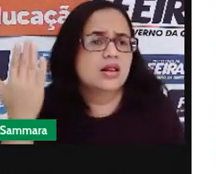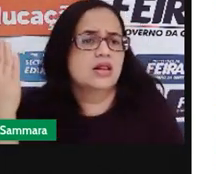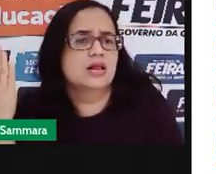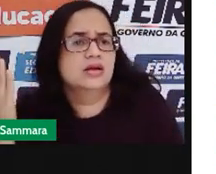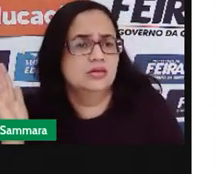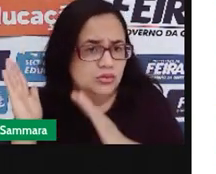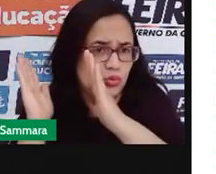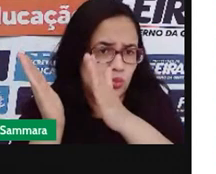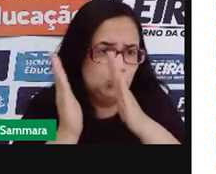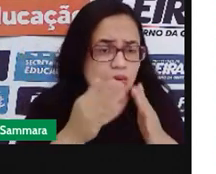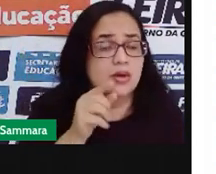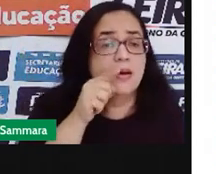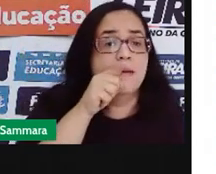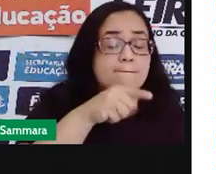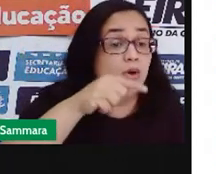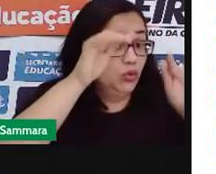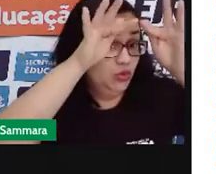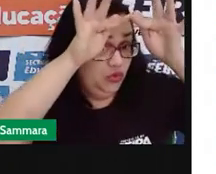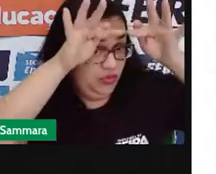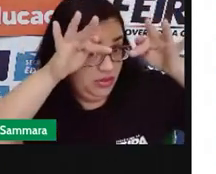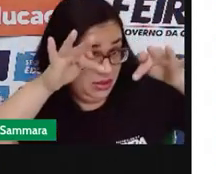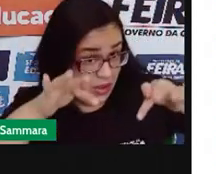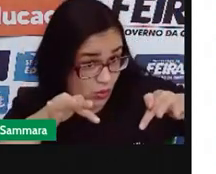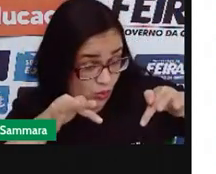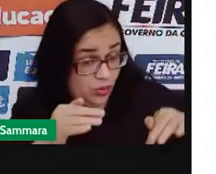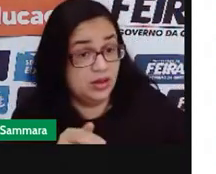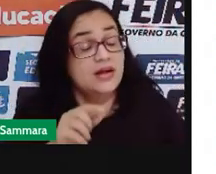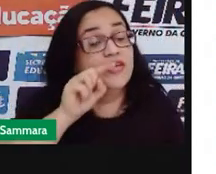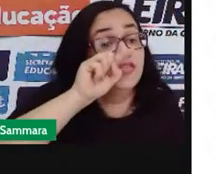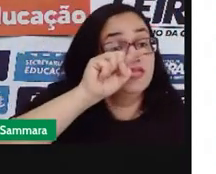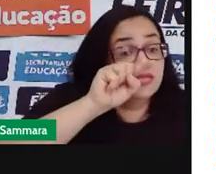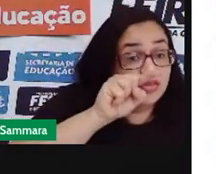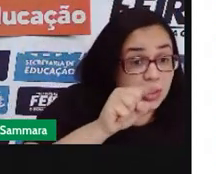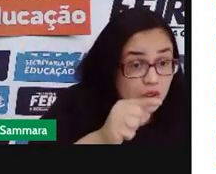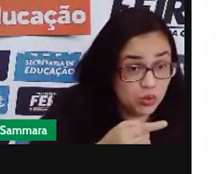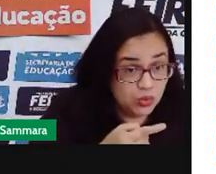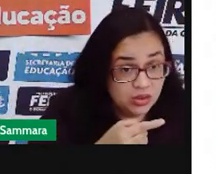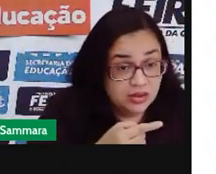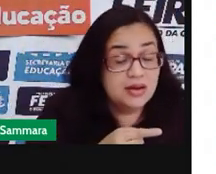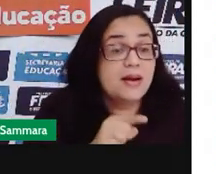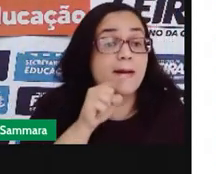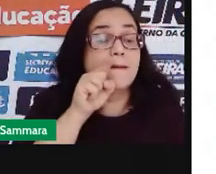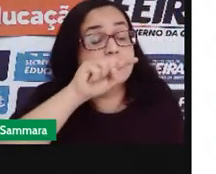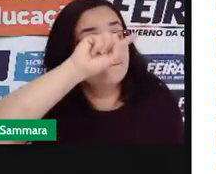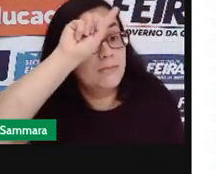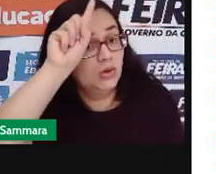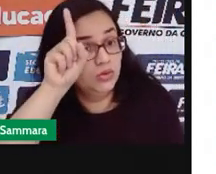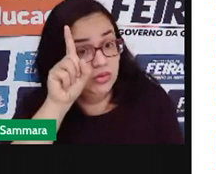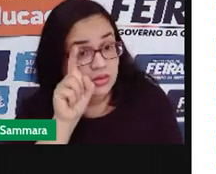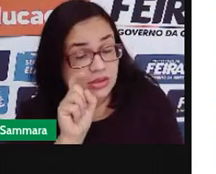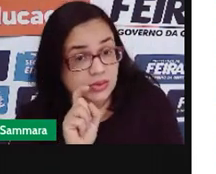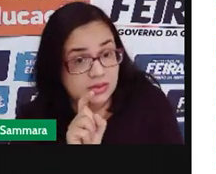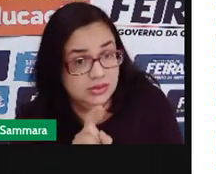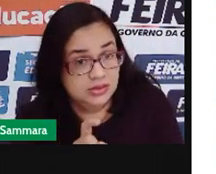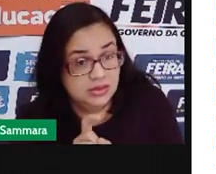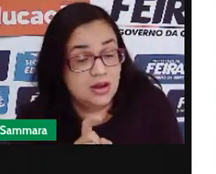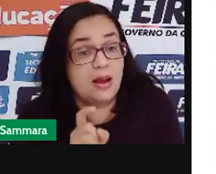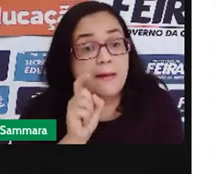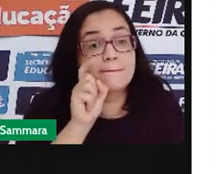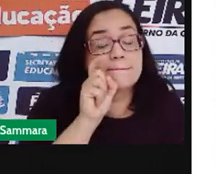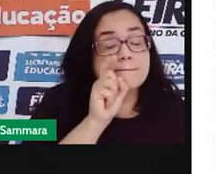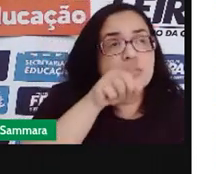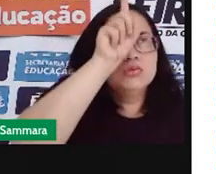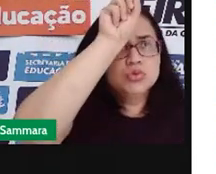plataforma? Ponto final, vírgula, ponto interrogação, ponto